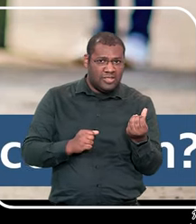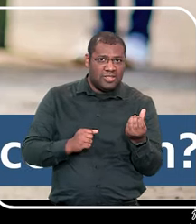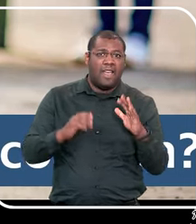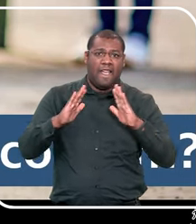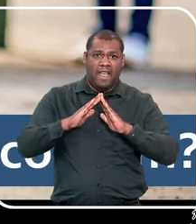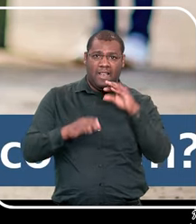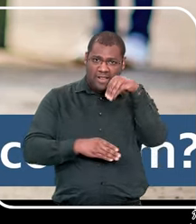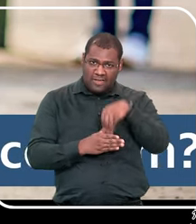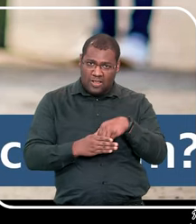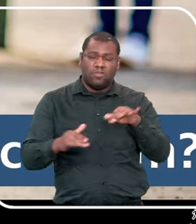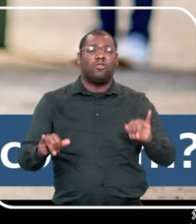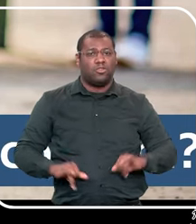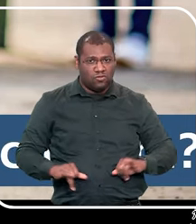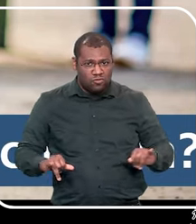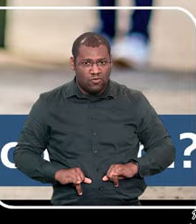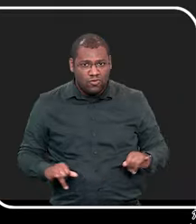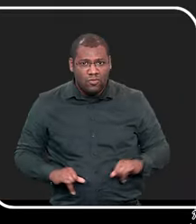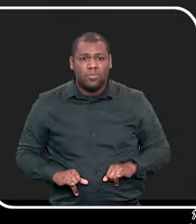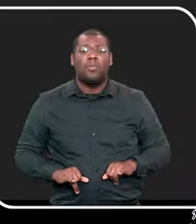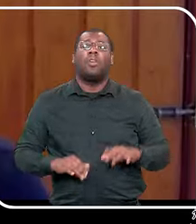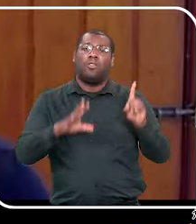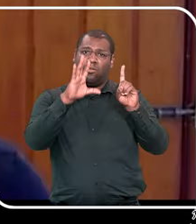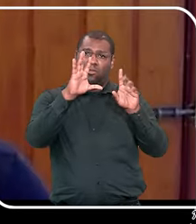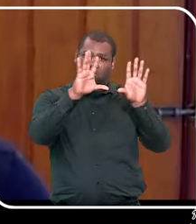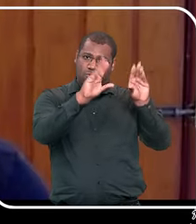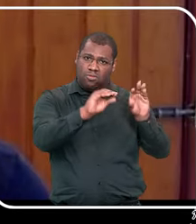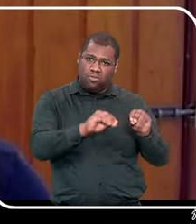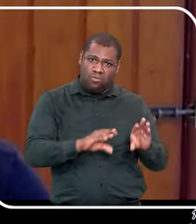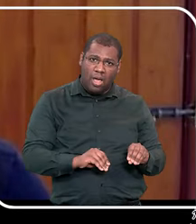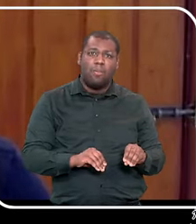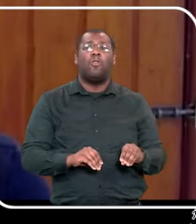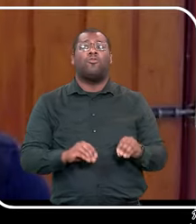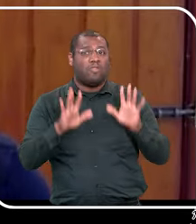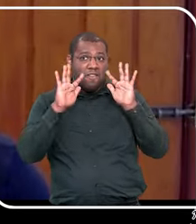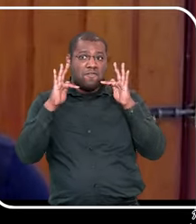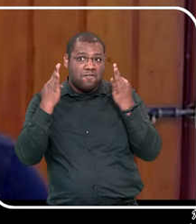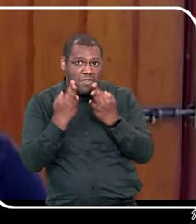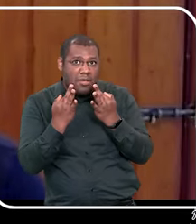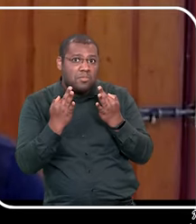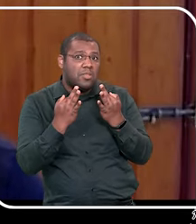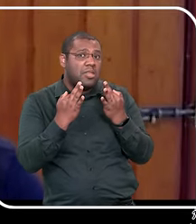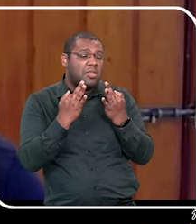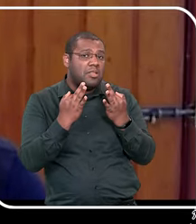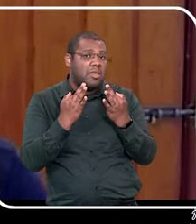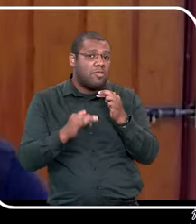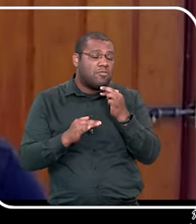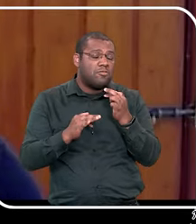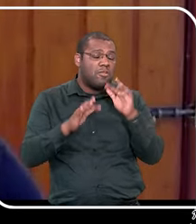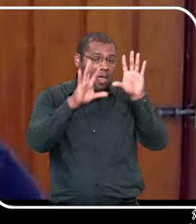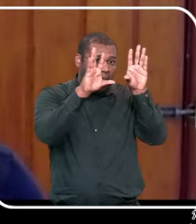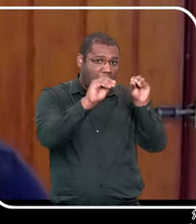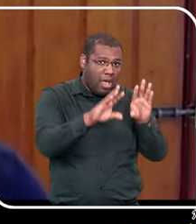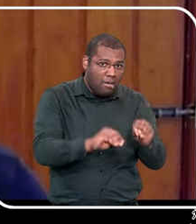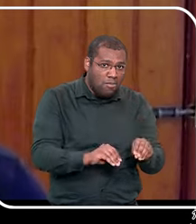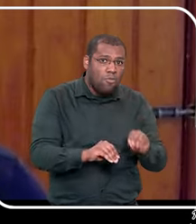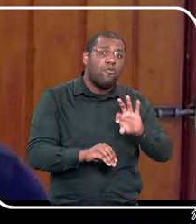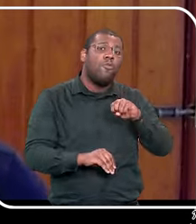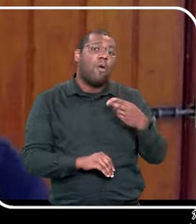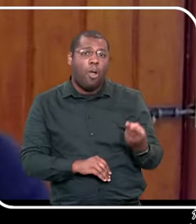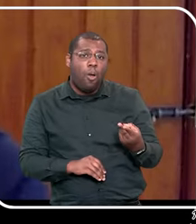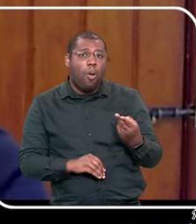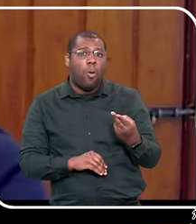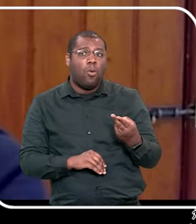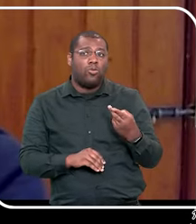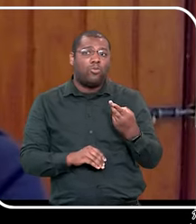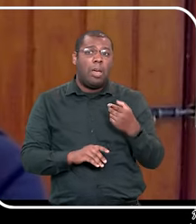sua extrema confiança. Então, por que que essas crianças não contam? Vamos ficar com isso durante a palestra, essa pergunta, que eu espero